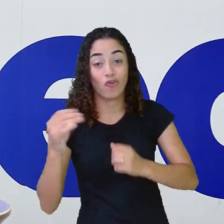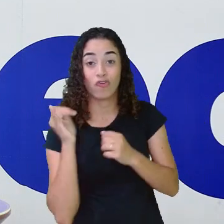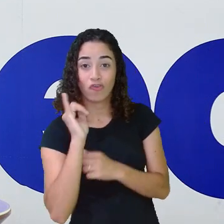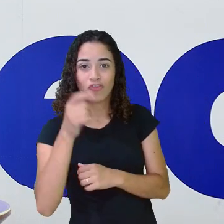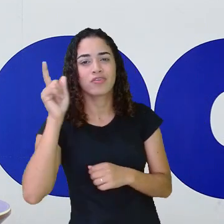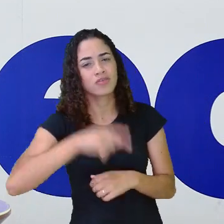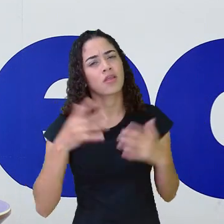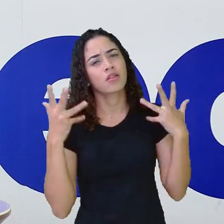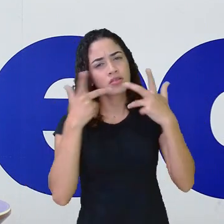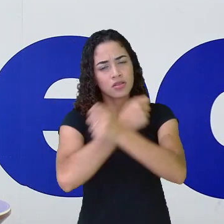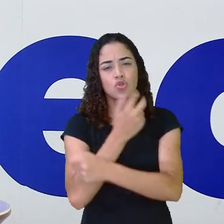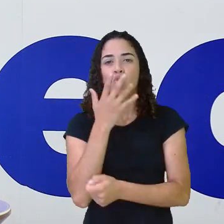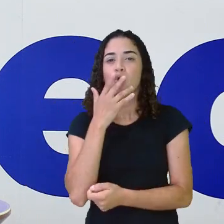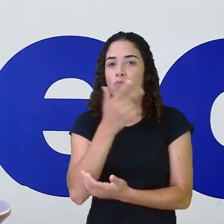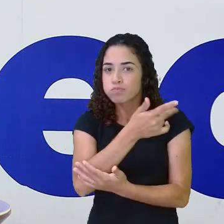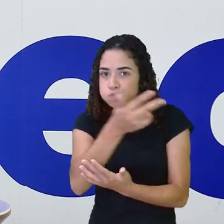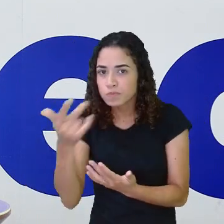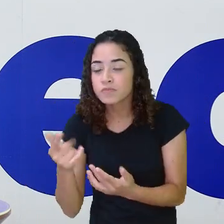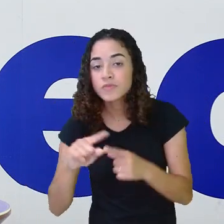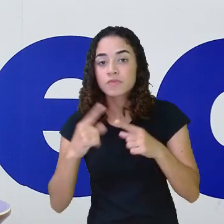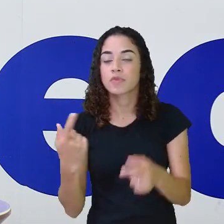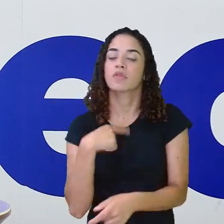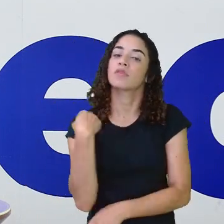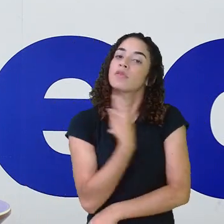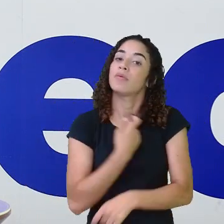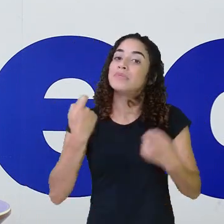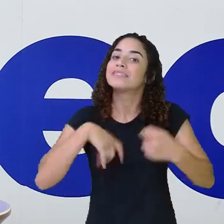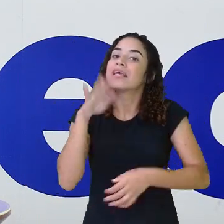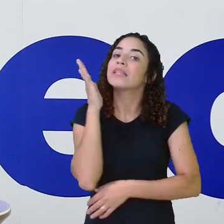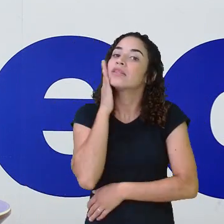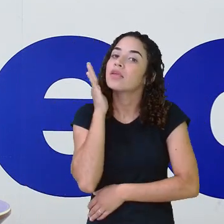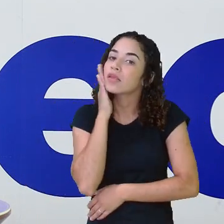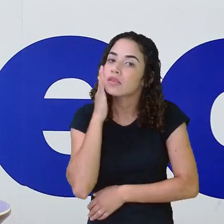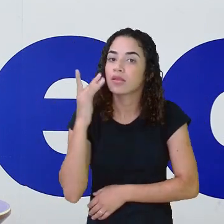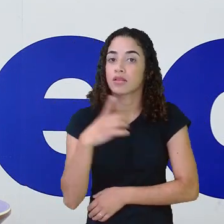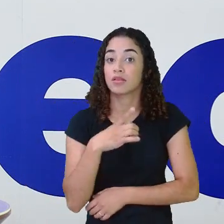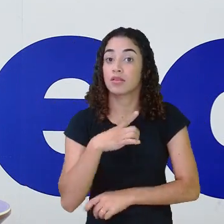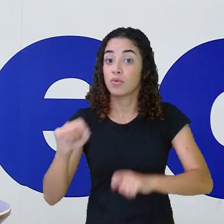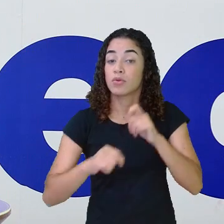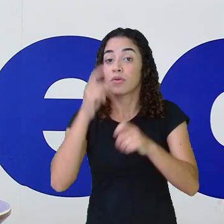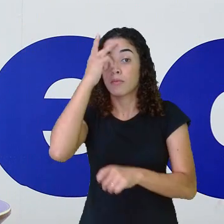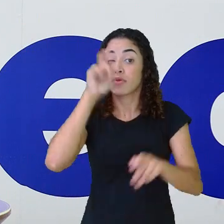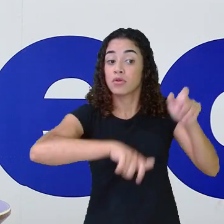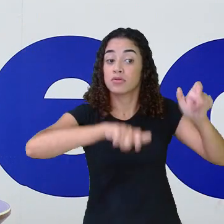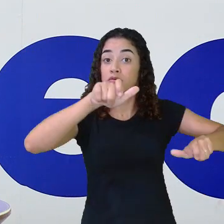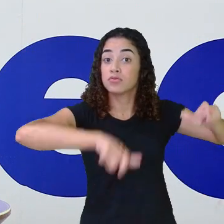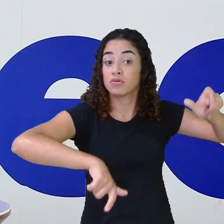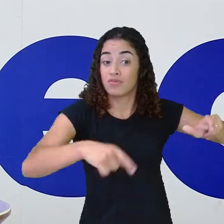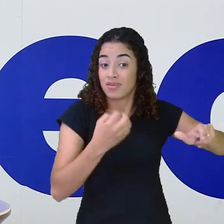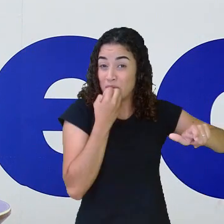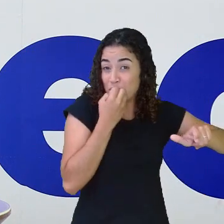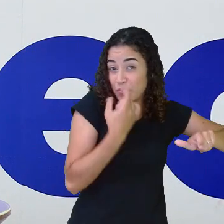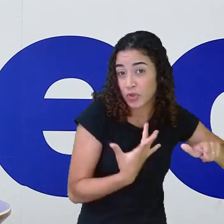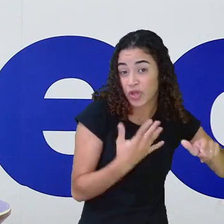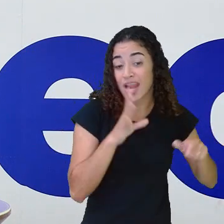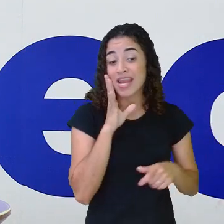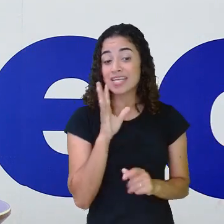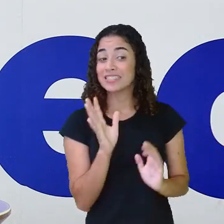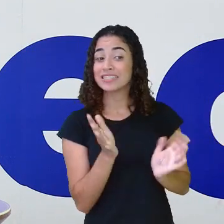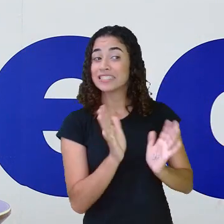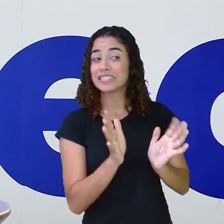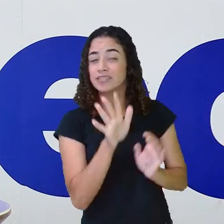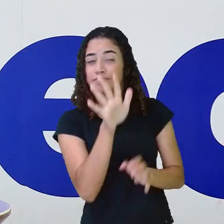tá muito bonito, mas a gente precisa entender que existem pessoas que não são tão legais assim quanto